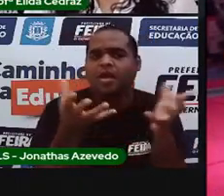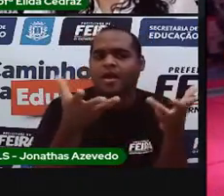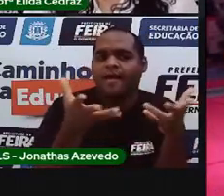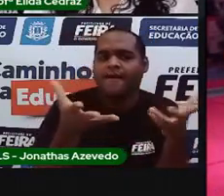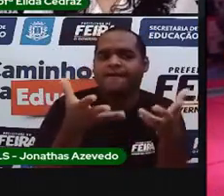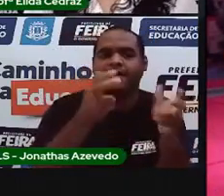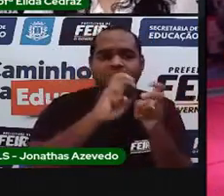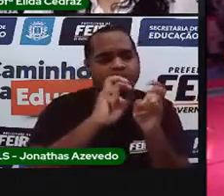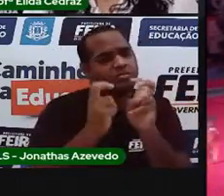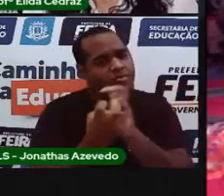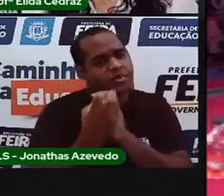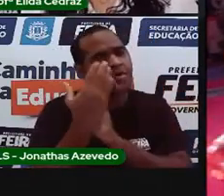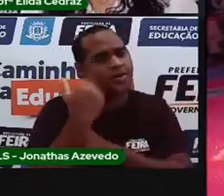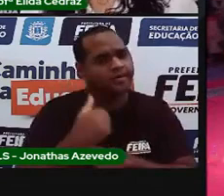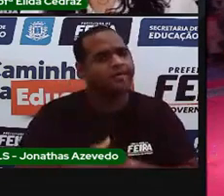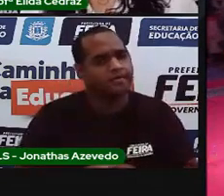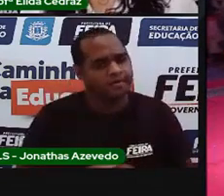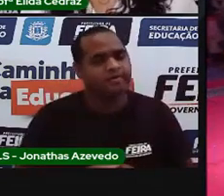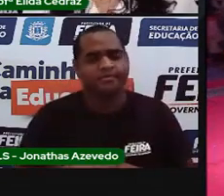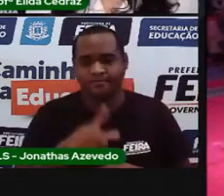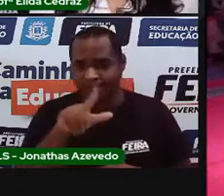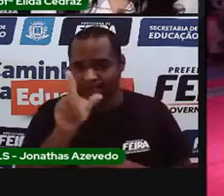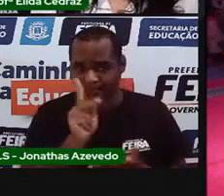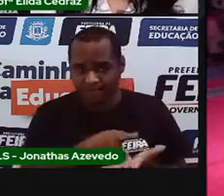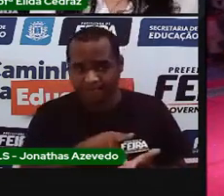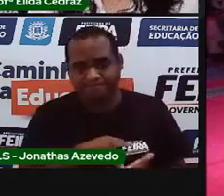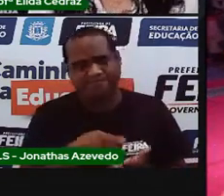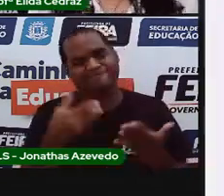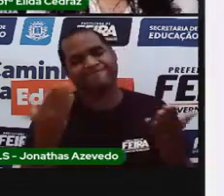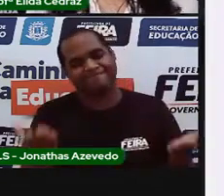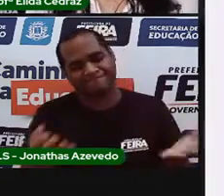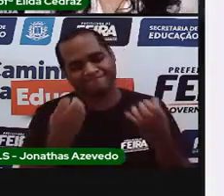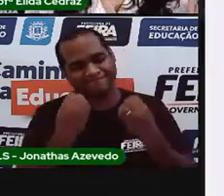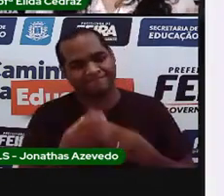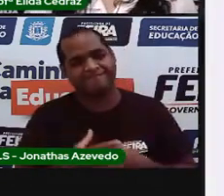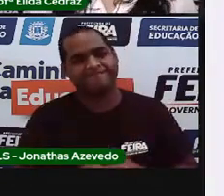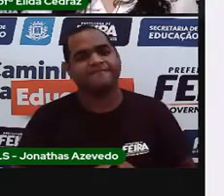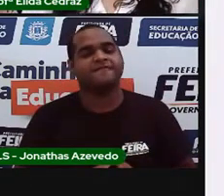acrobacia. Não é verdade? Isso mesmo.